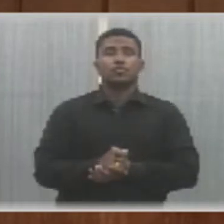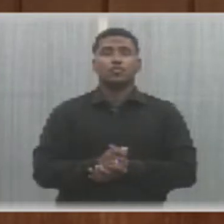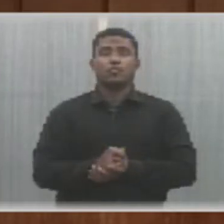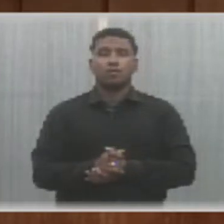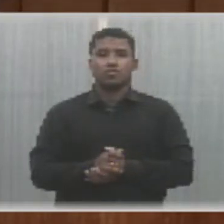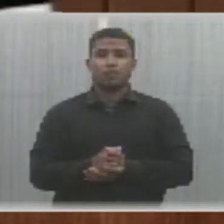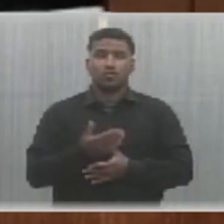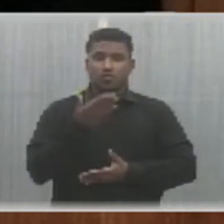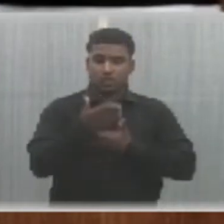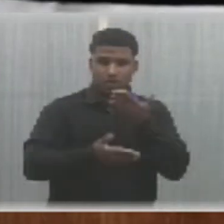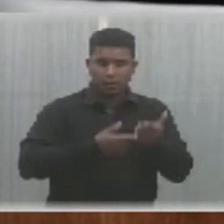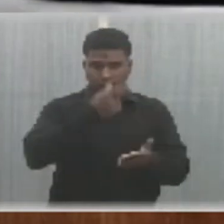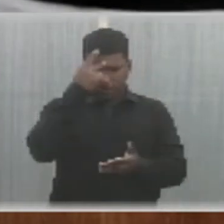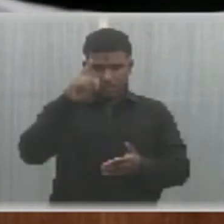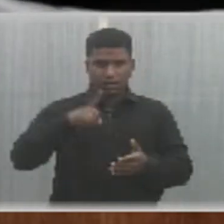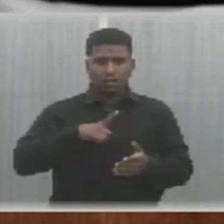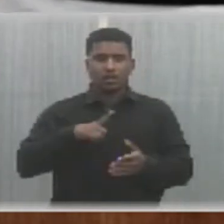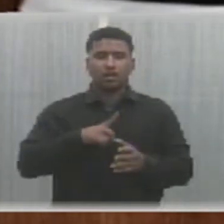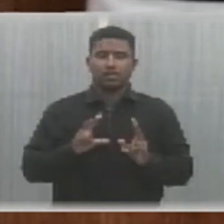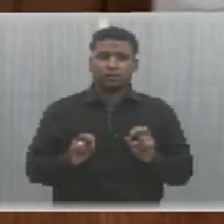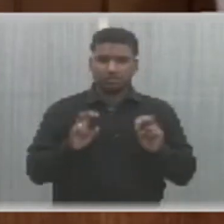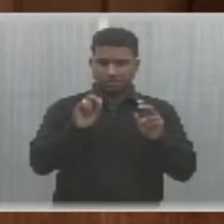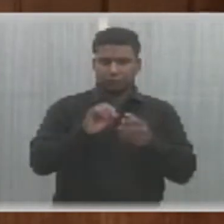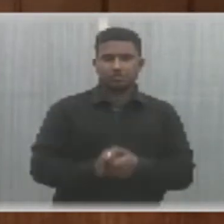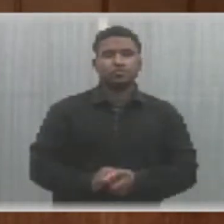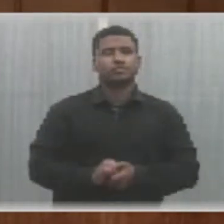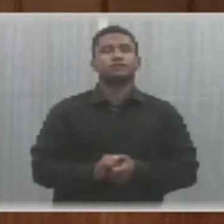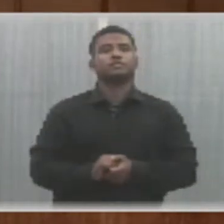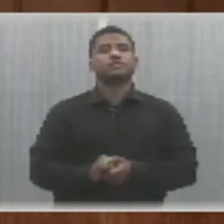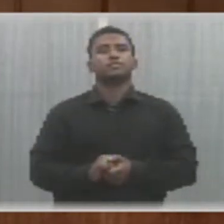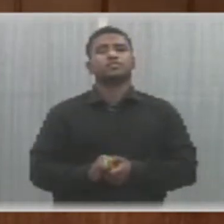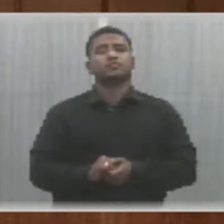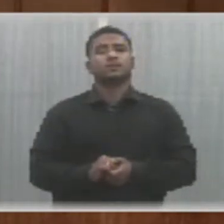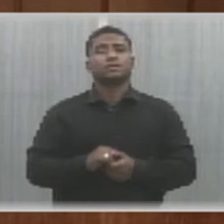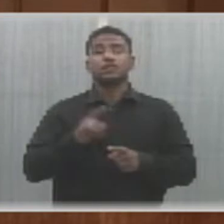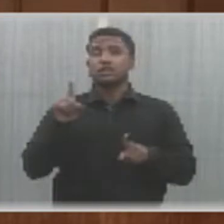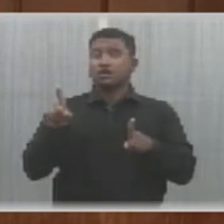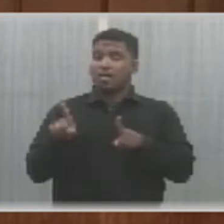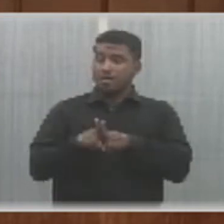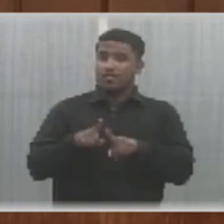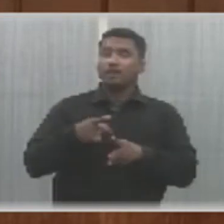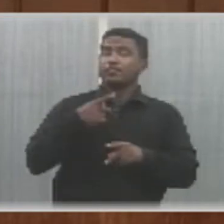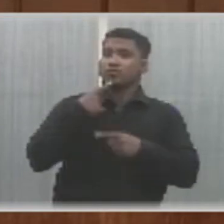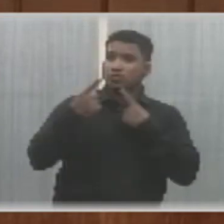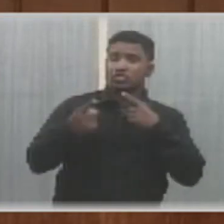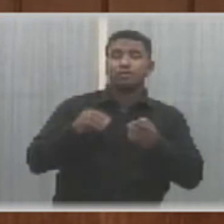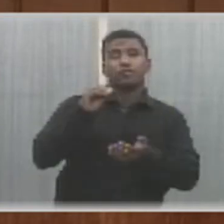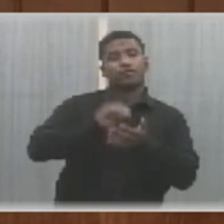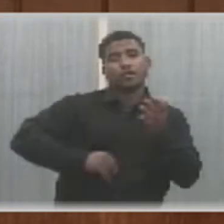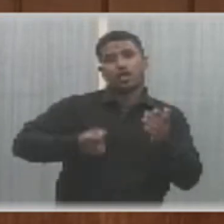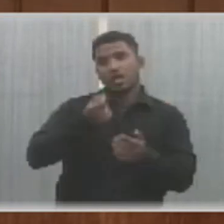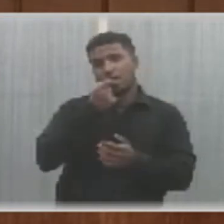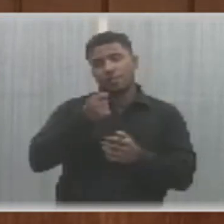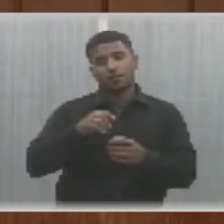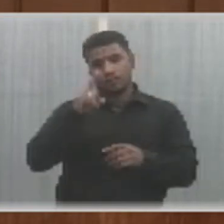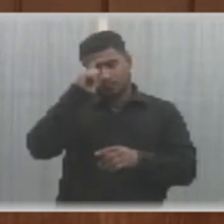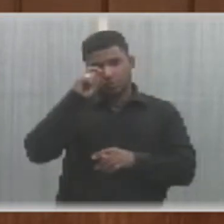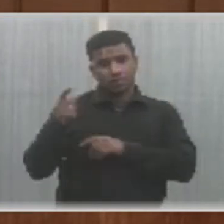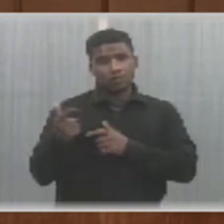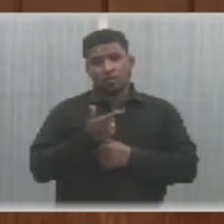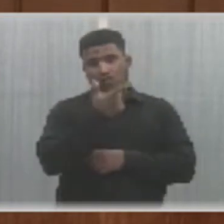de pacientes oncológicos através do Sistema Único de Saúde e falta de medicamentos especializados. Um requerimento